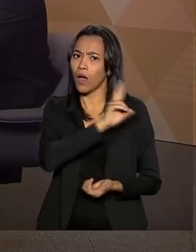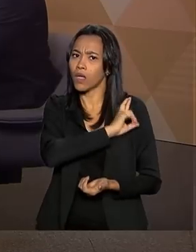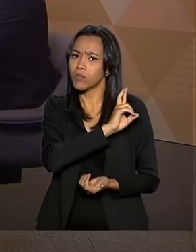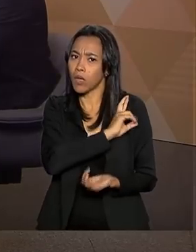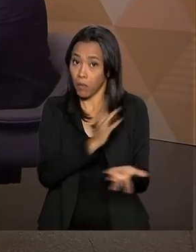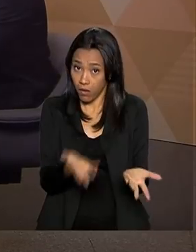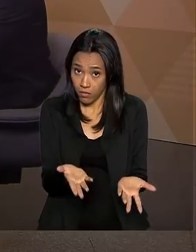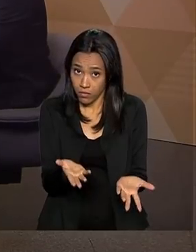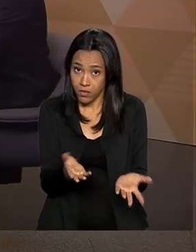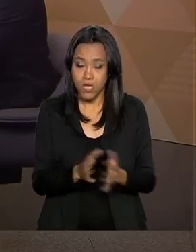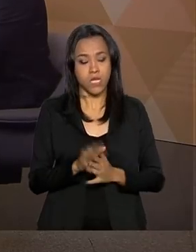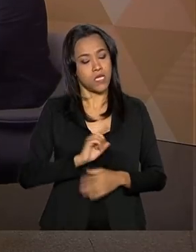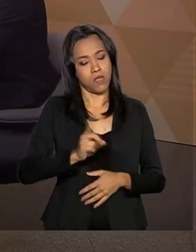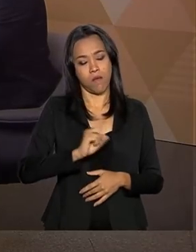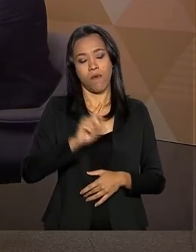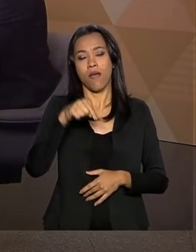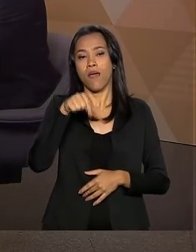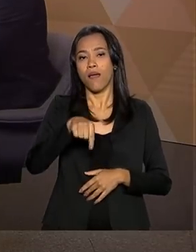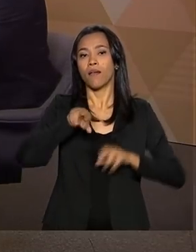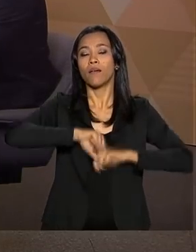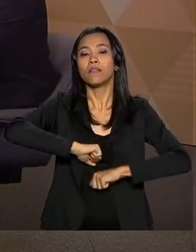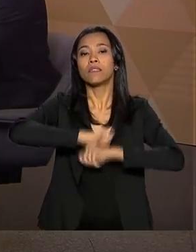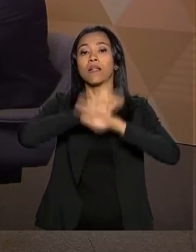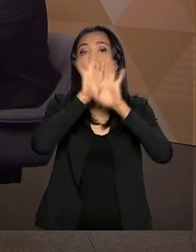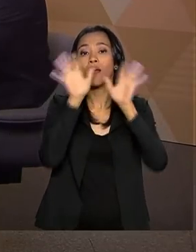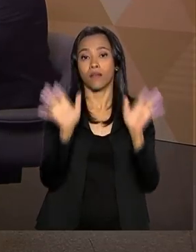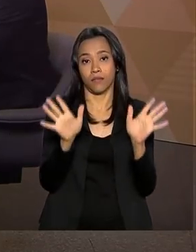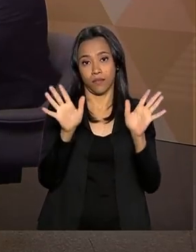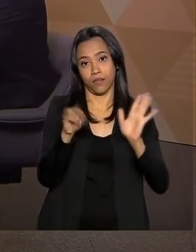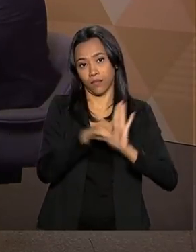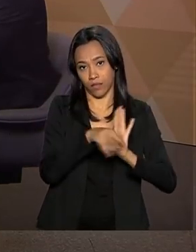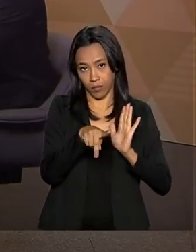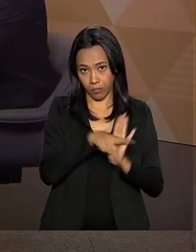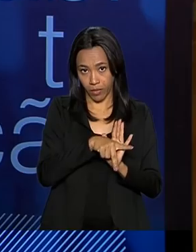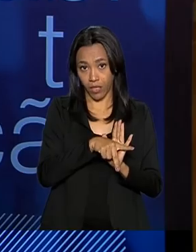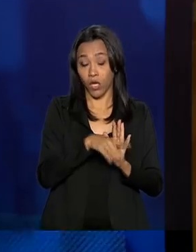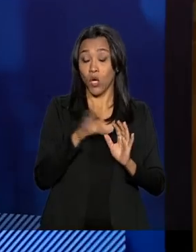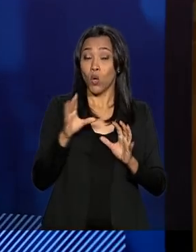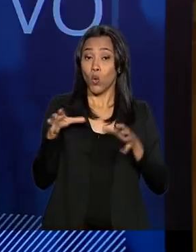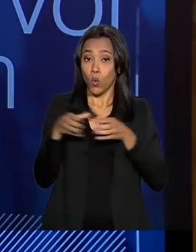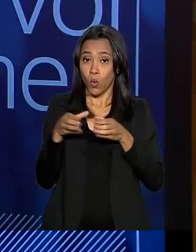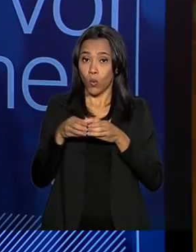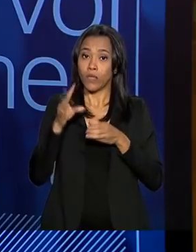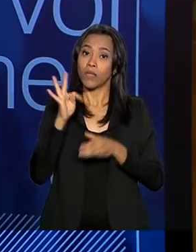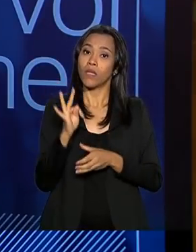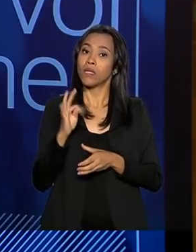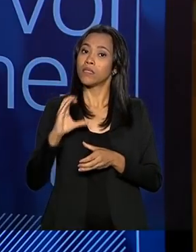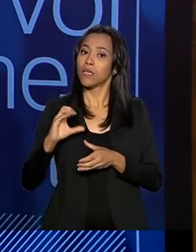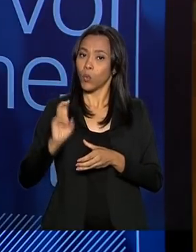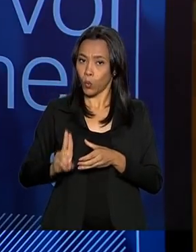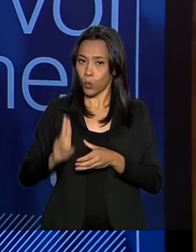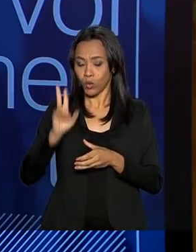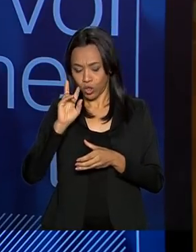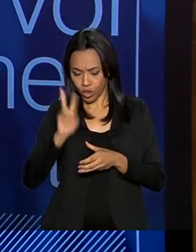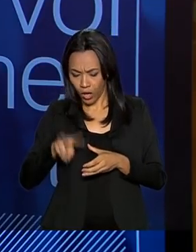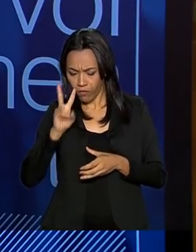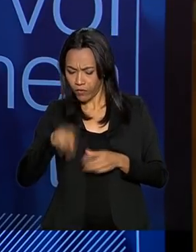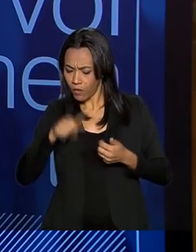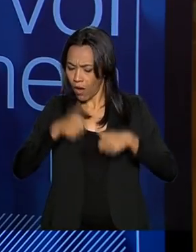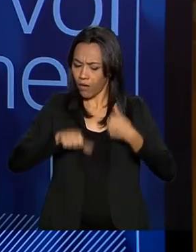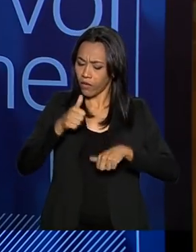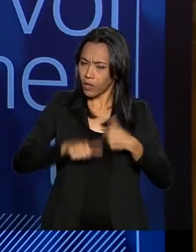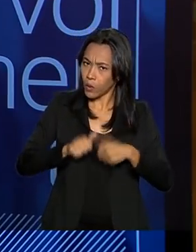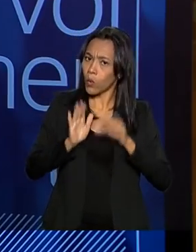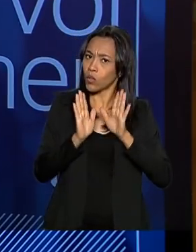Não, a MP, ela esclarece. Já é uma decisão, o TCU já trabalhou e já discutiu esse tema várias vezes, a